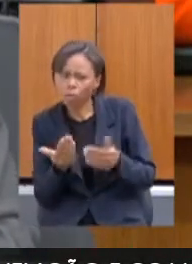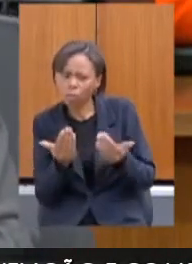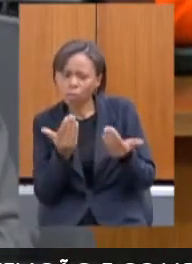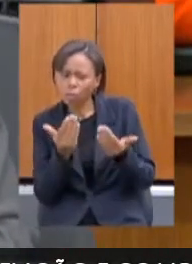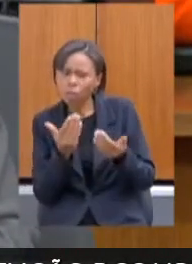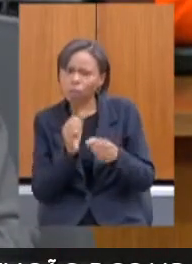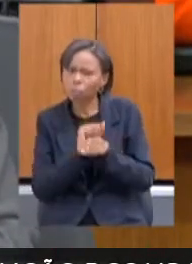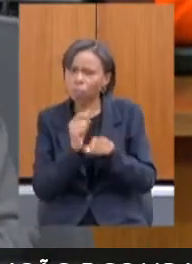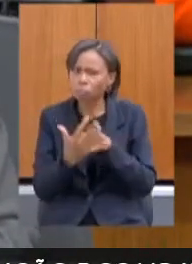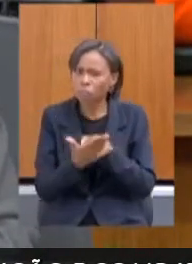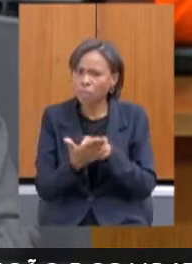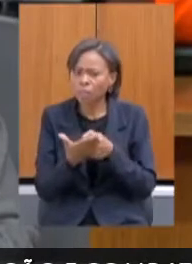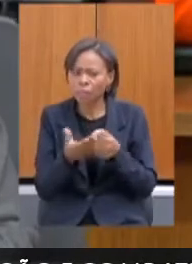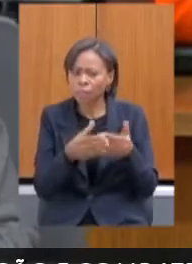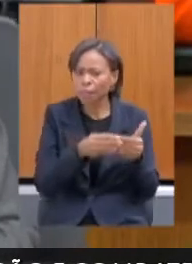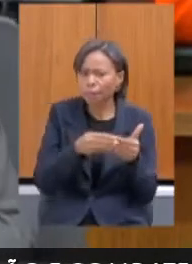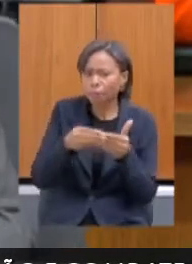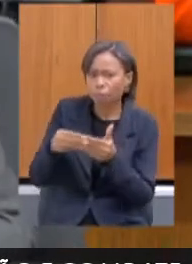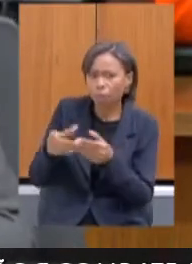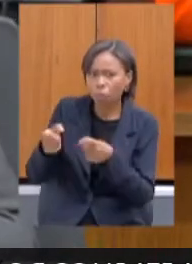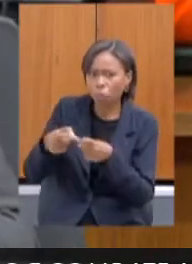necessidade de um atendimento médico,